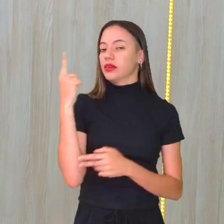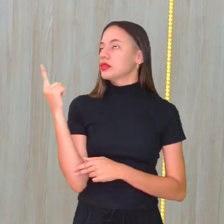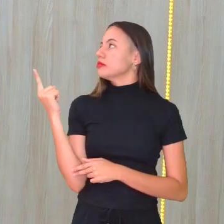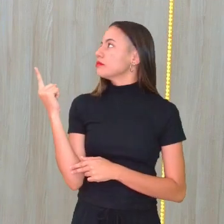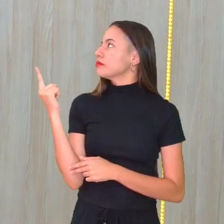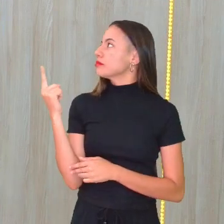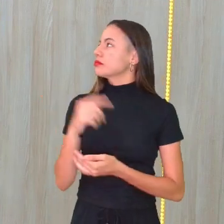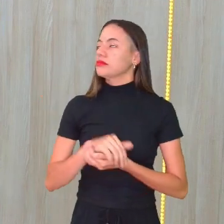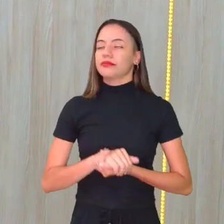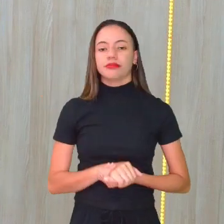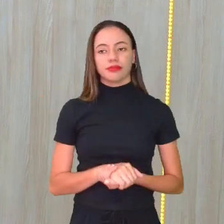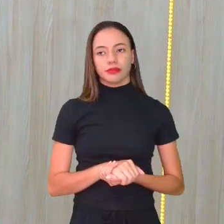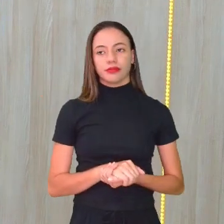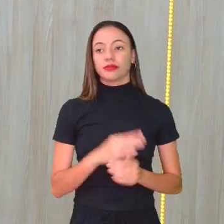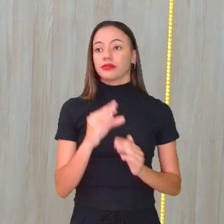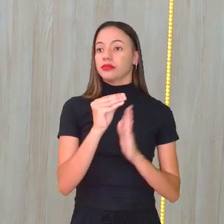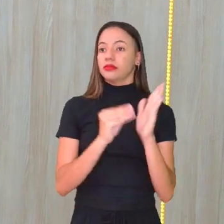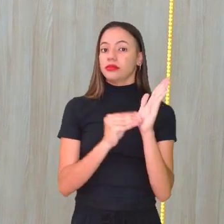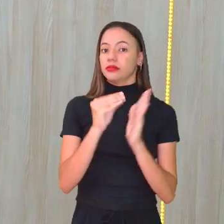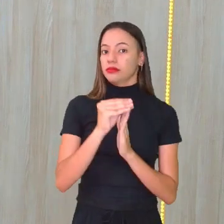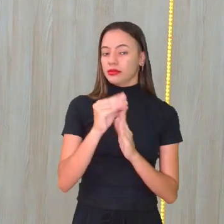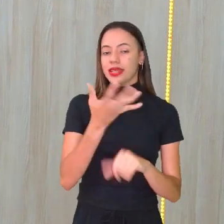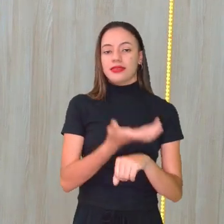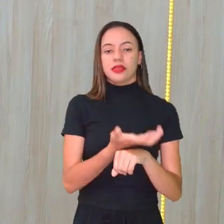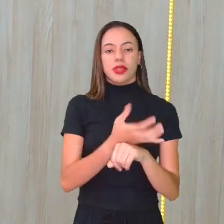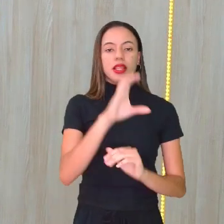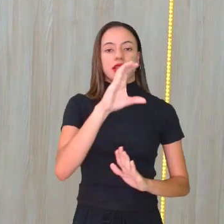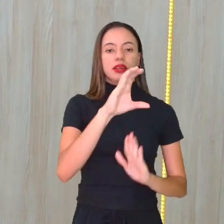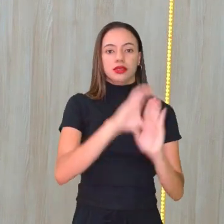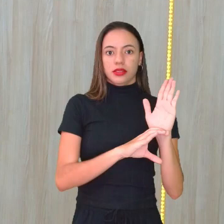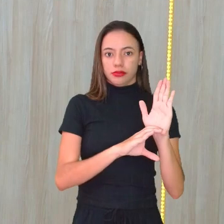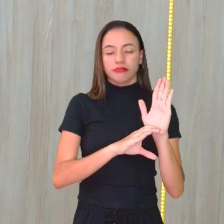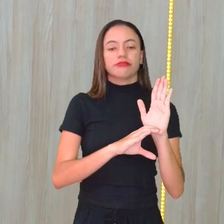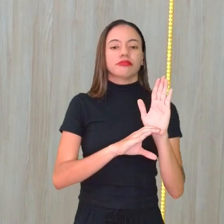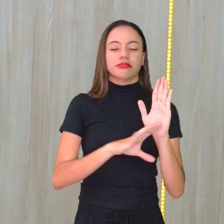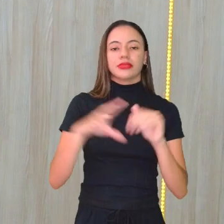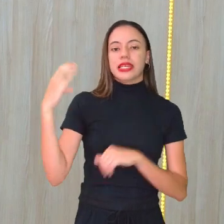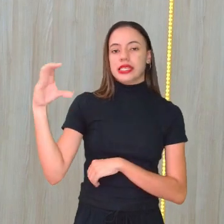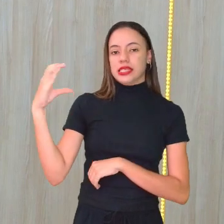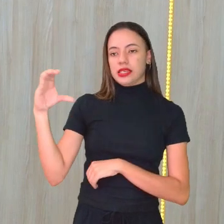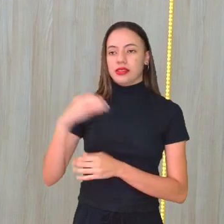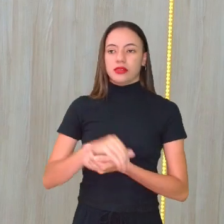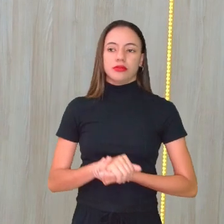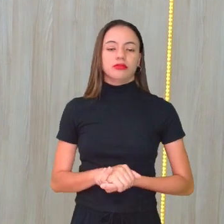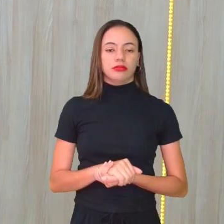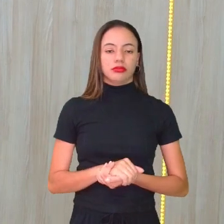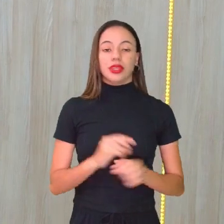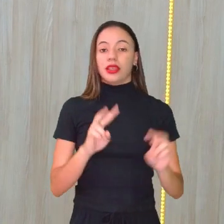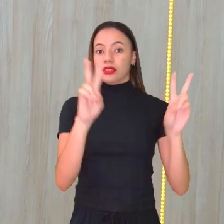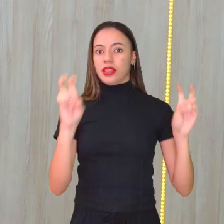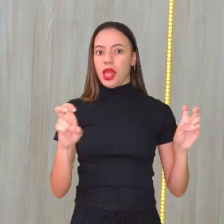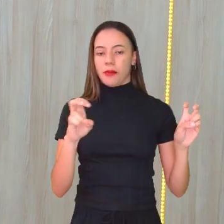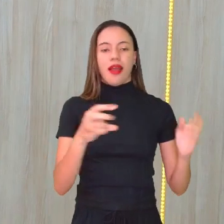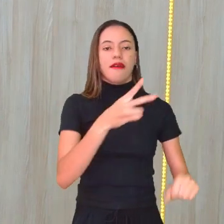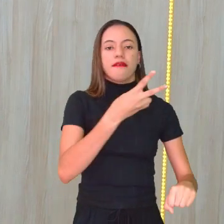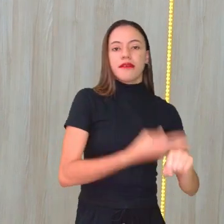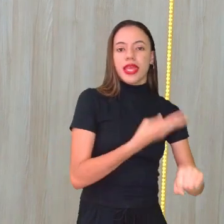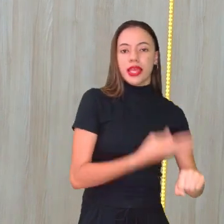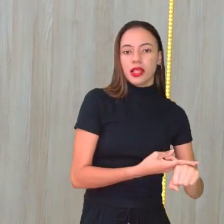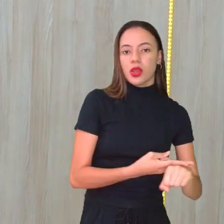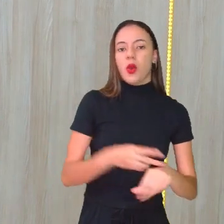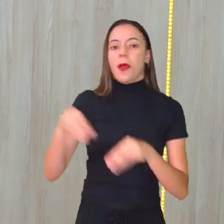Olha só. Nosso componente curricular hoje é Ciências. O tema de nossa aula é o vidro e o plástico, como eu já falei.